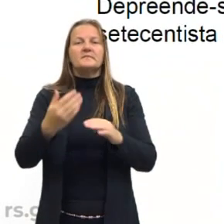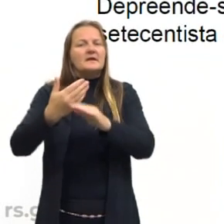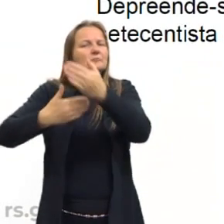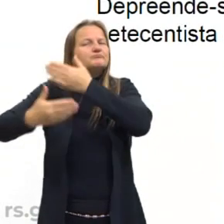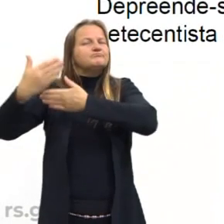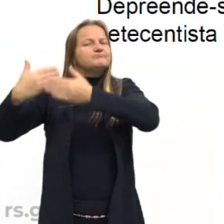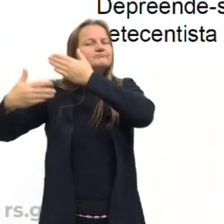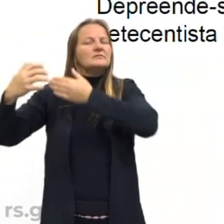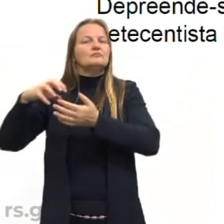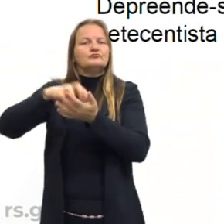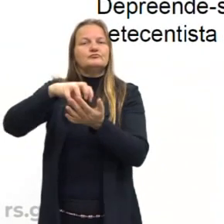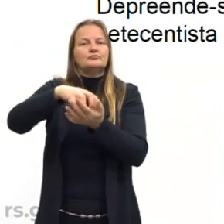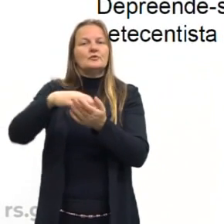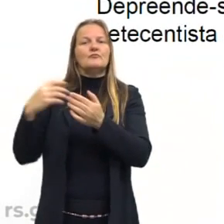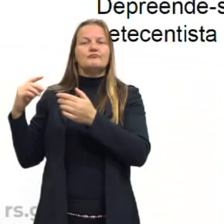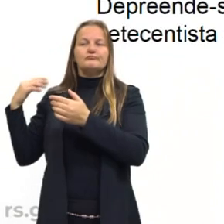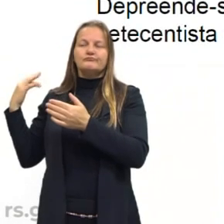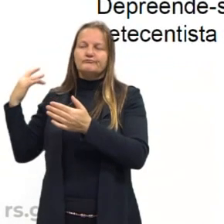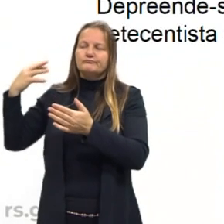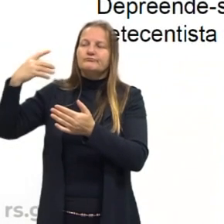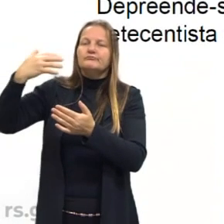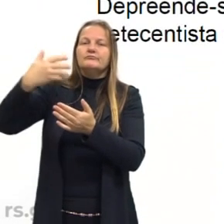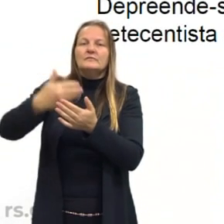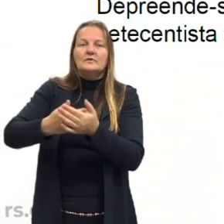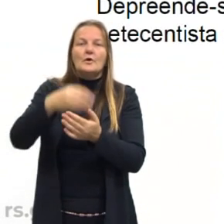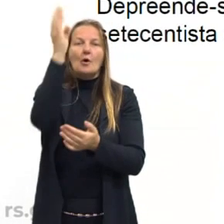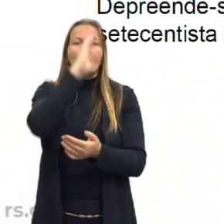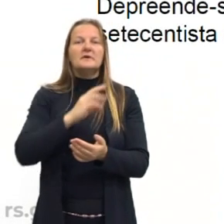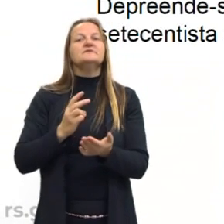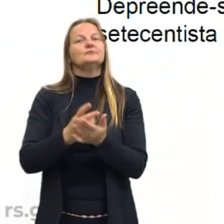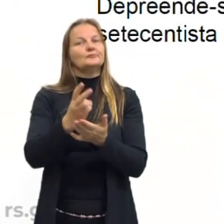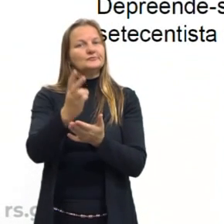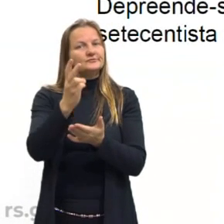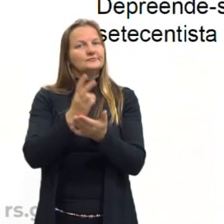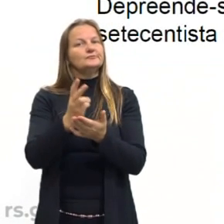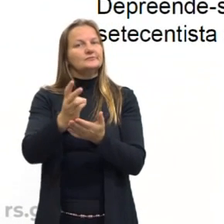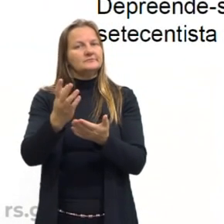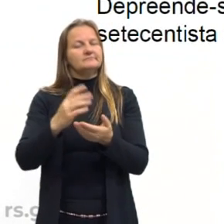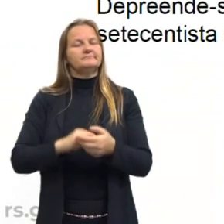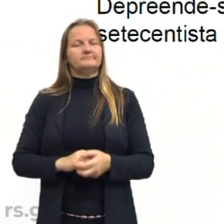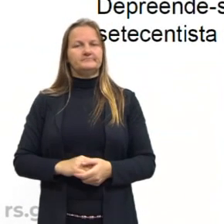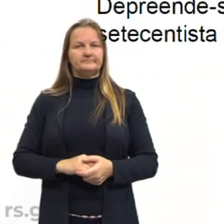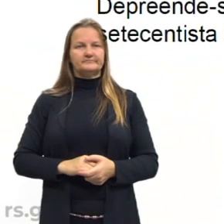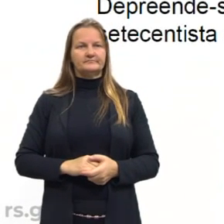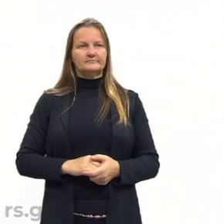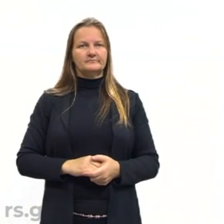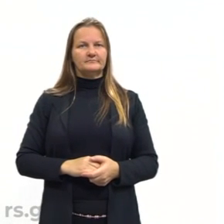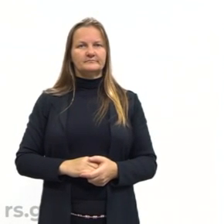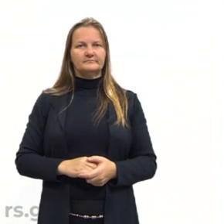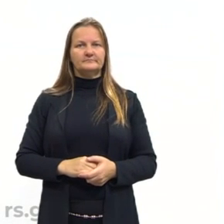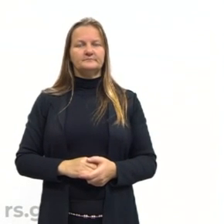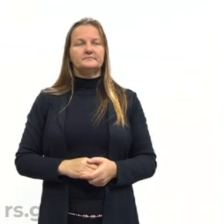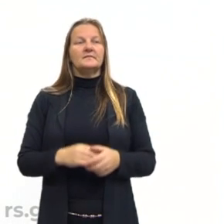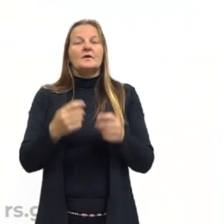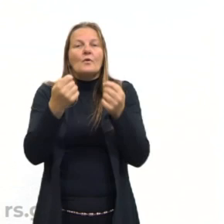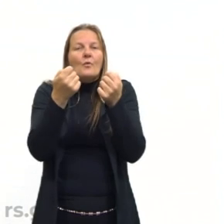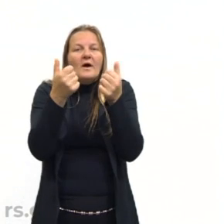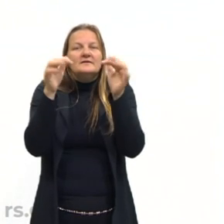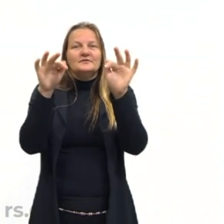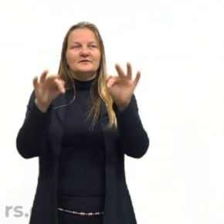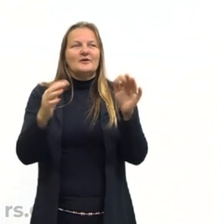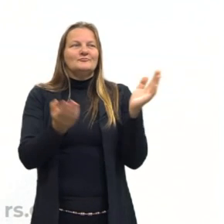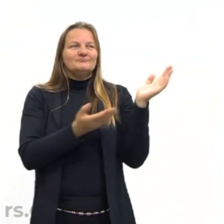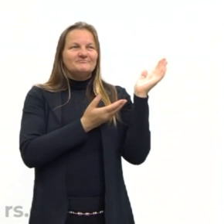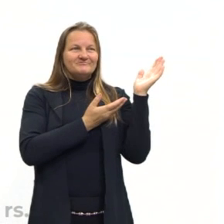colonial e racista do nosso país, que por vezes ainda sobrevive, infelizmente. E, para terminar, eu